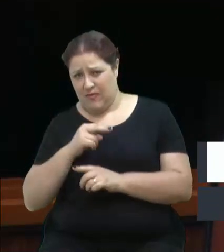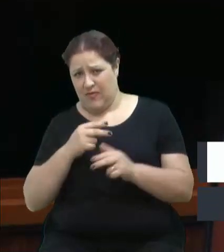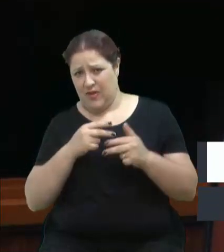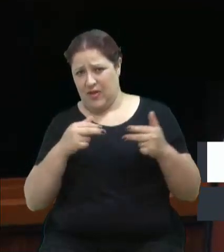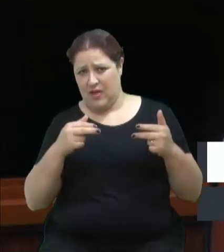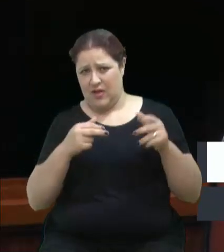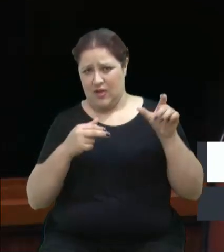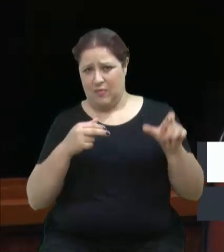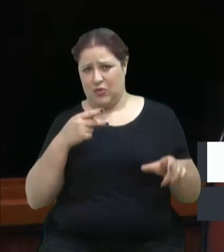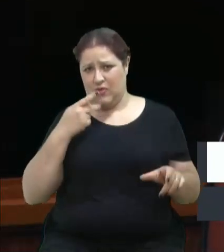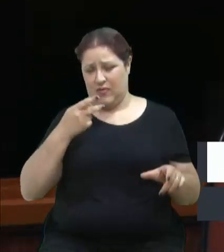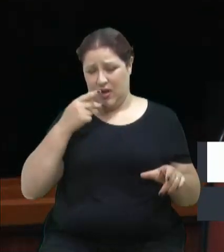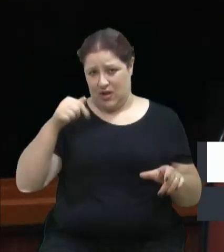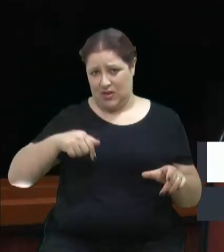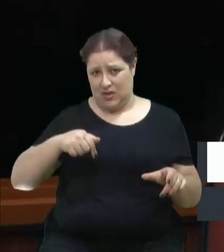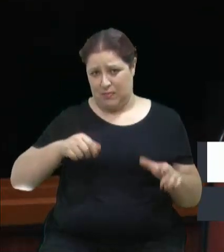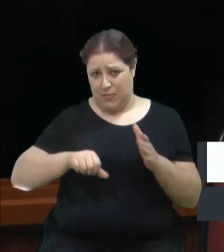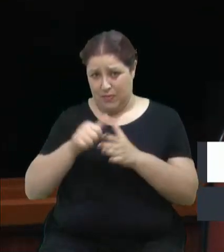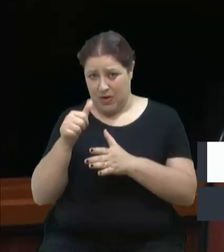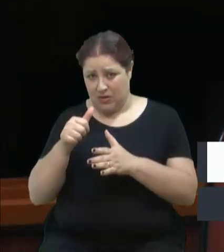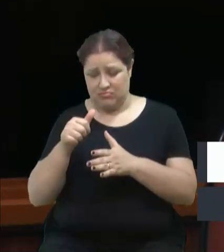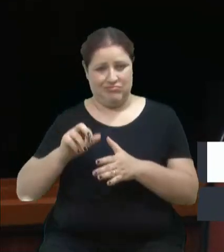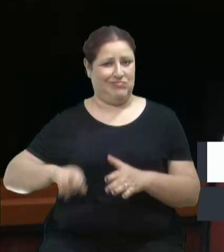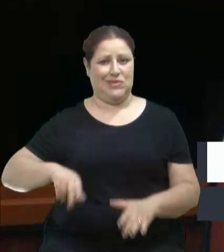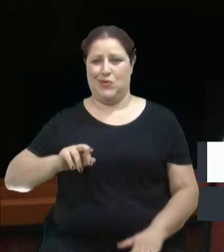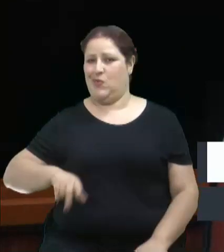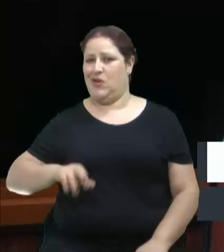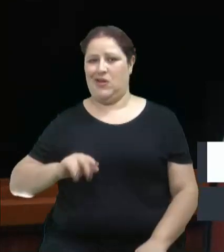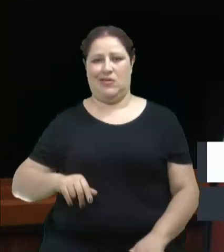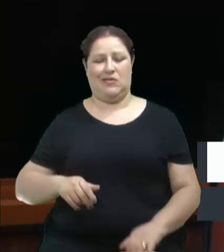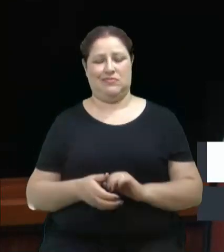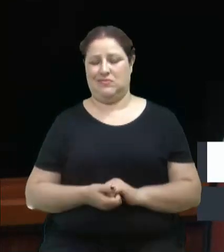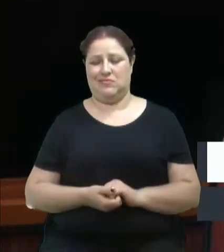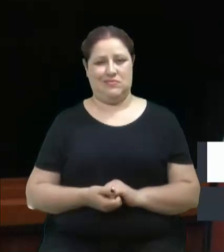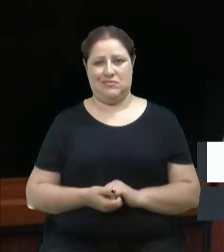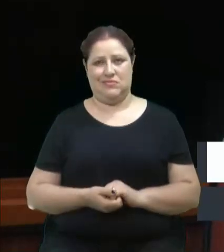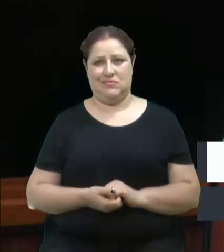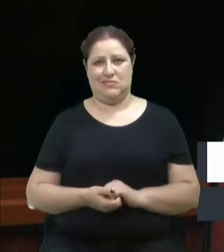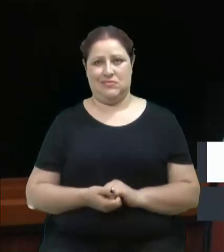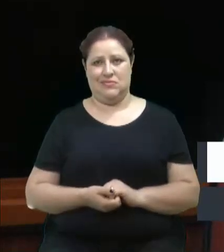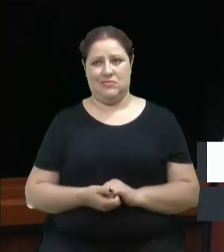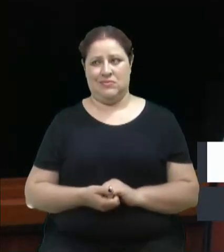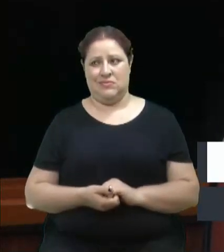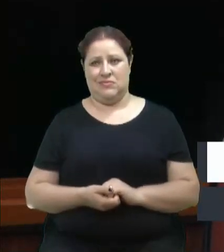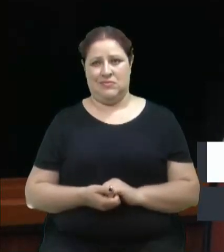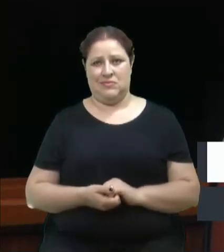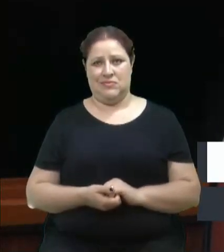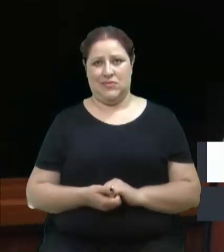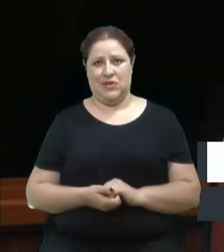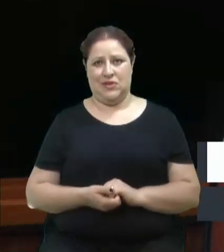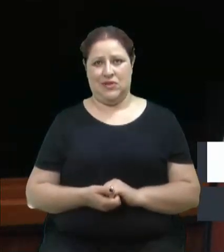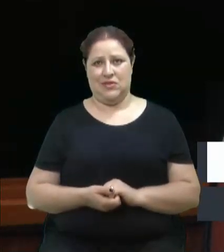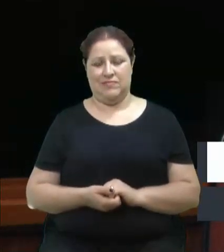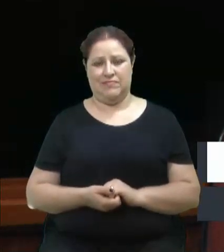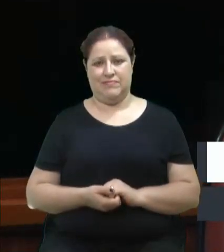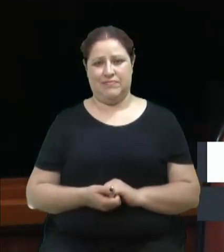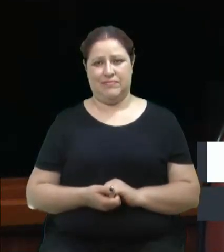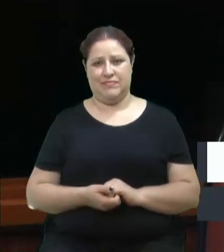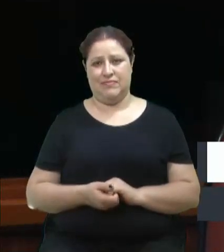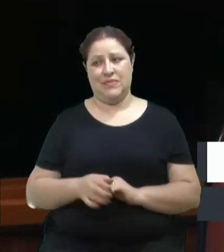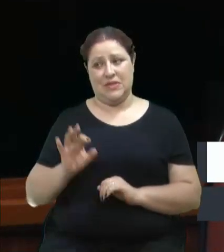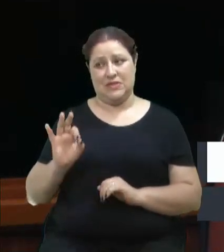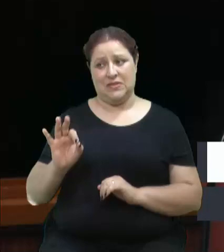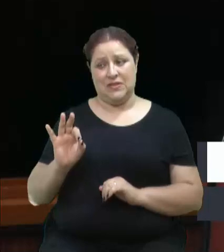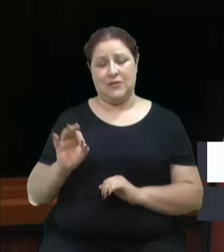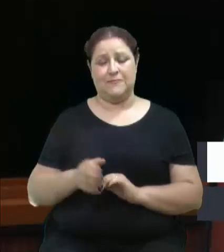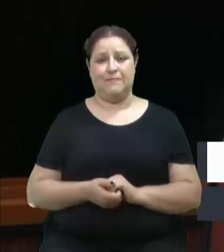manifestação aqui na casa. Não é. E não é só... É, já falou. É, exatamente. E